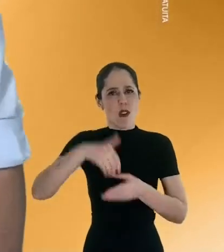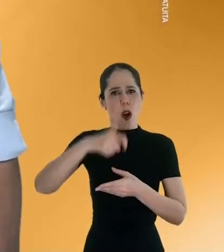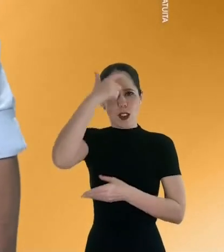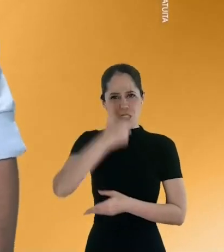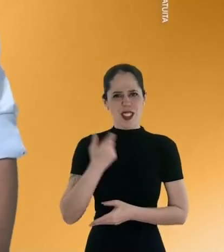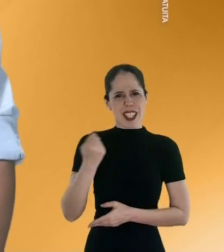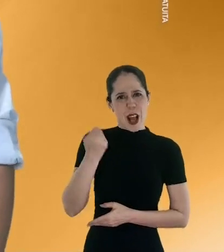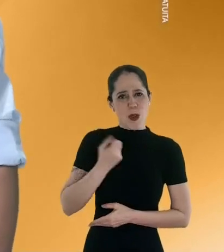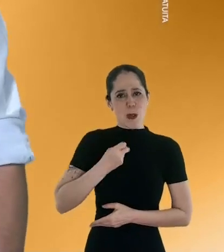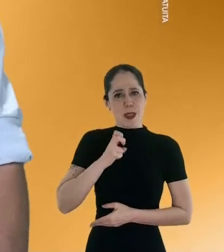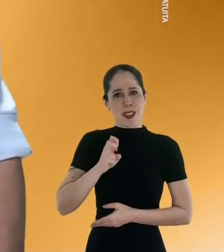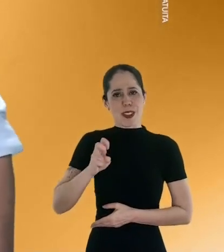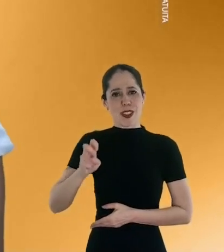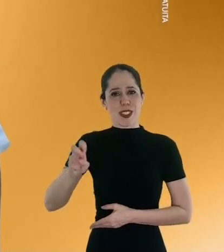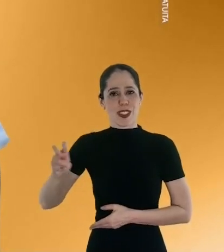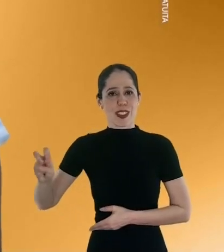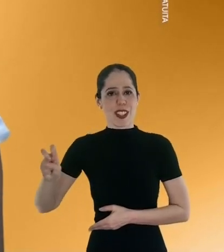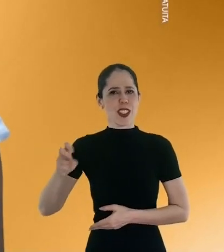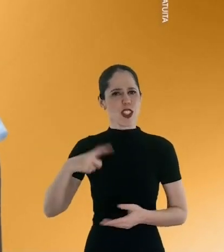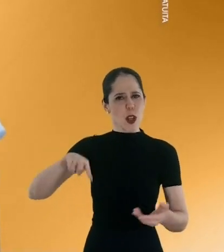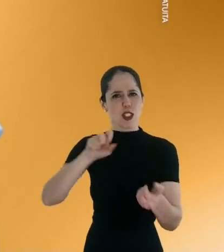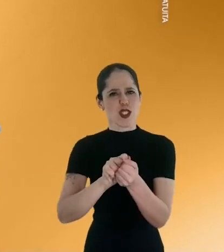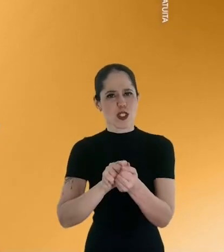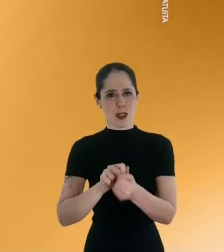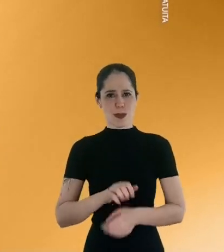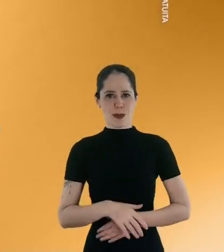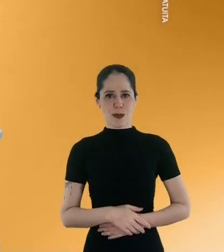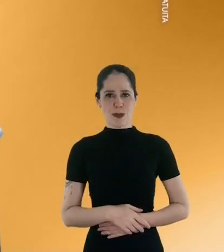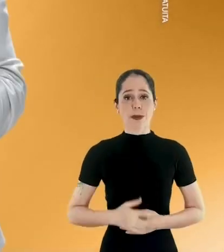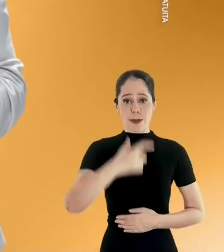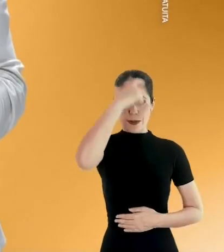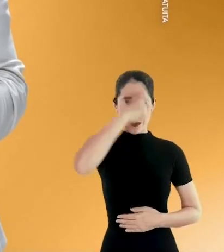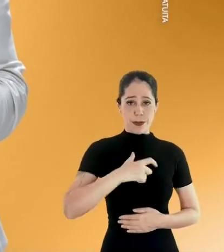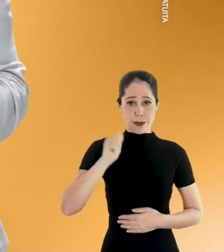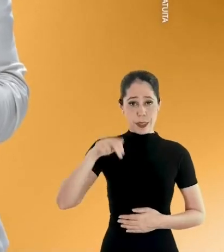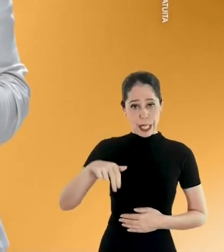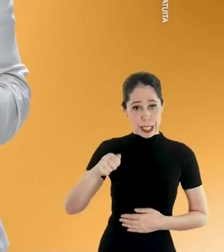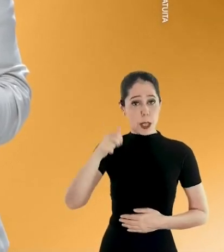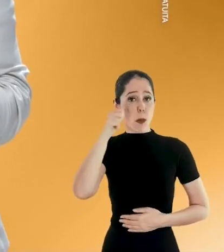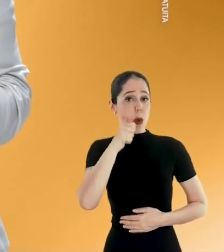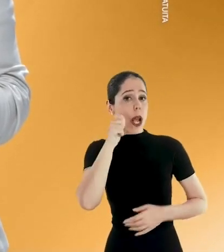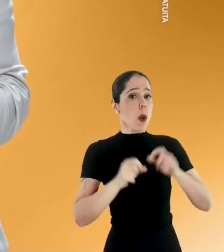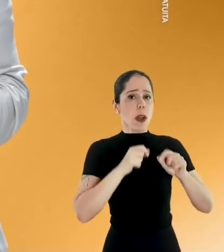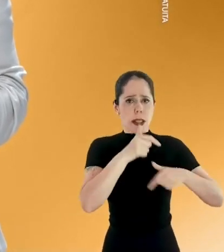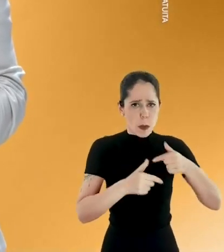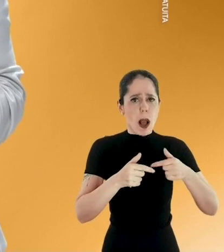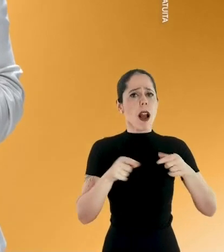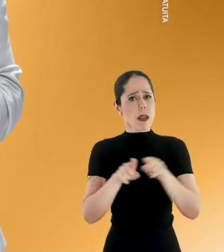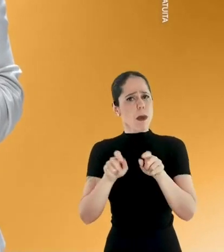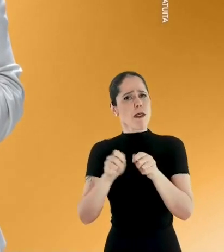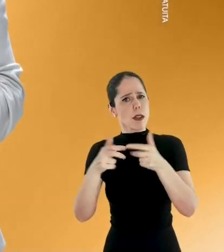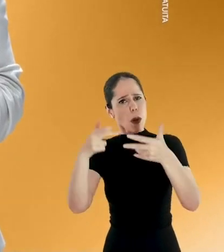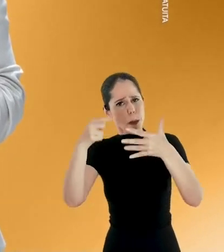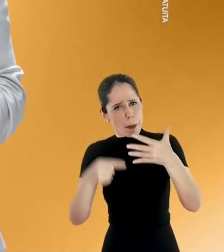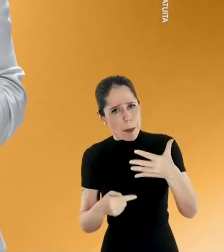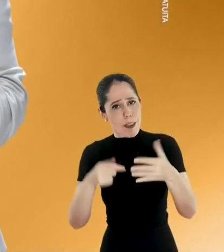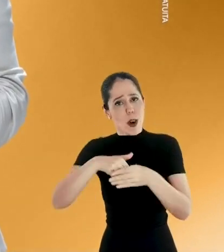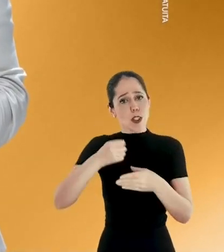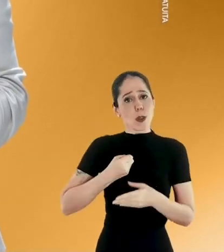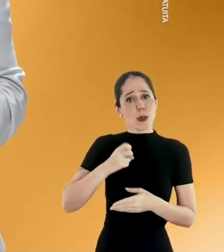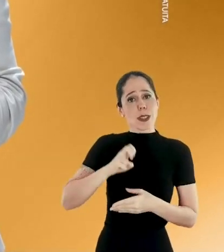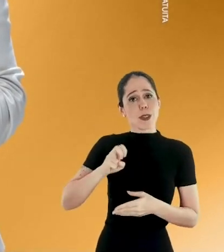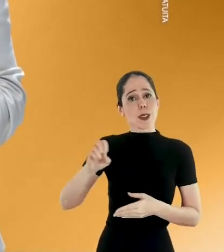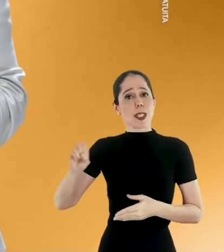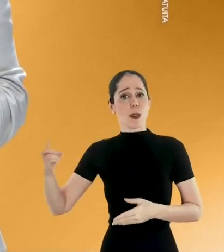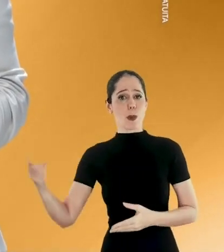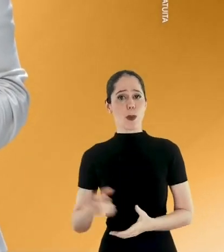pelo Rio Grande, vote Gaúcha da Geral, é 55555. E tamo agarrado. Sou Ana Moraes, mulher que trabalha e que faz. Vote